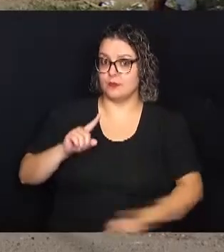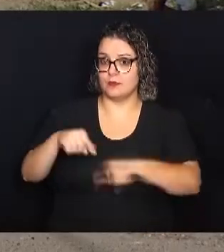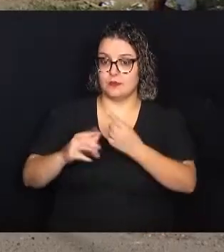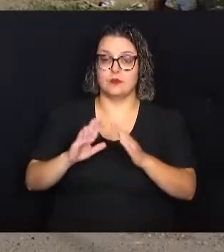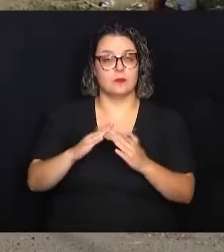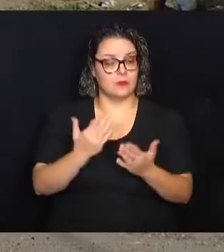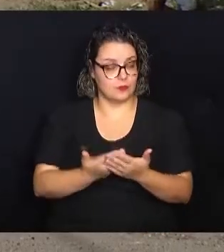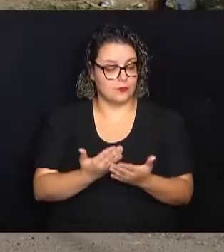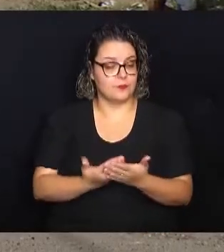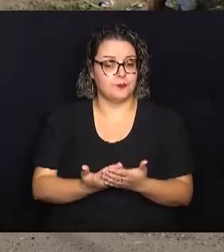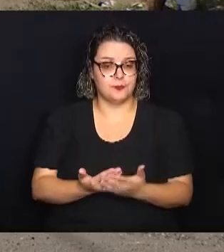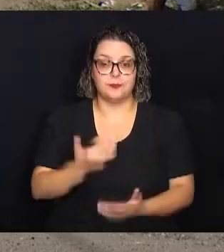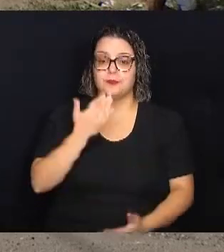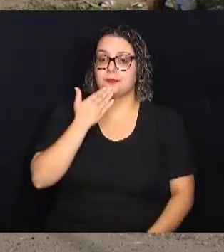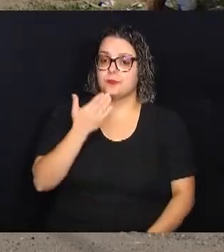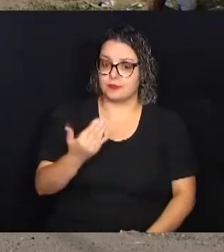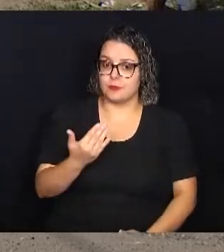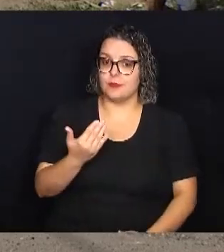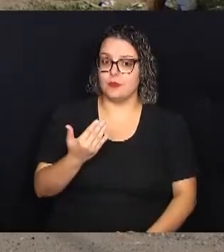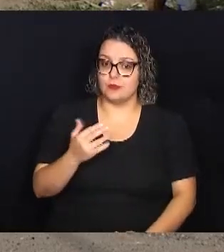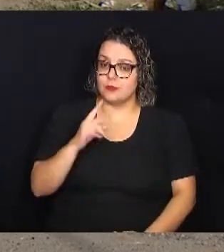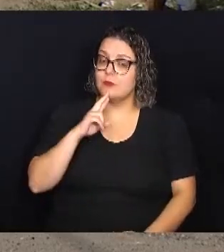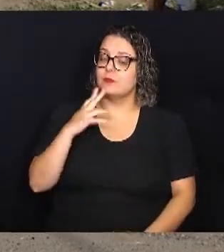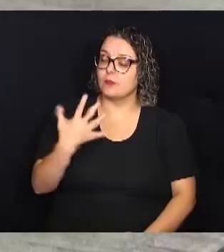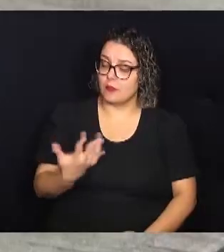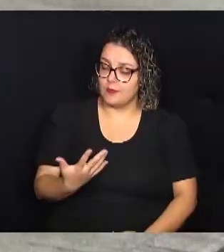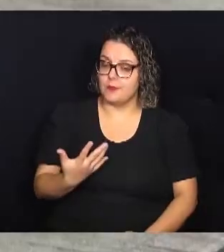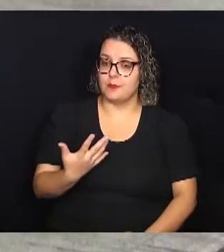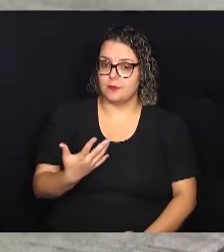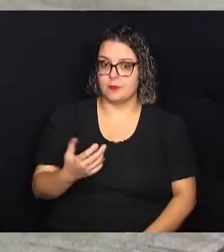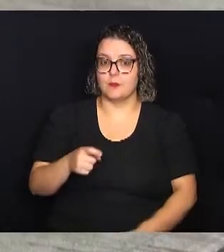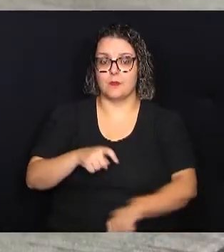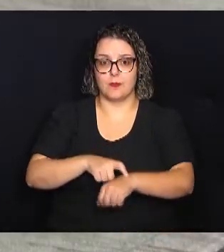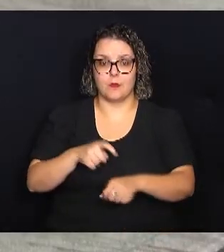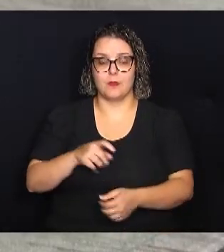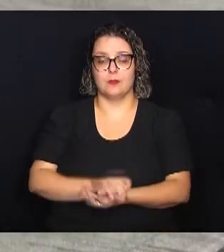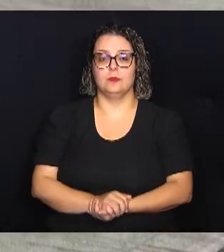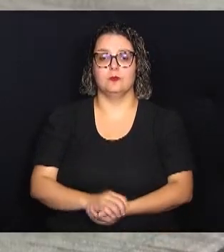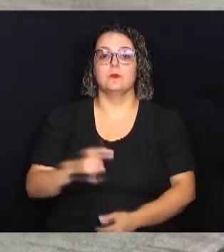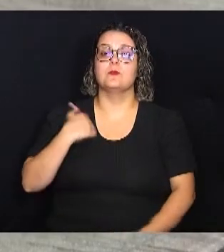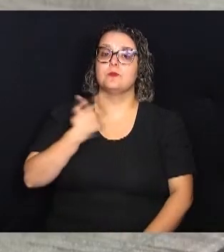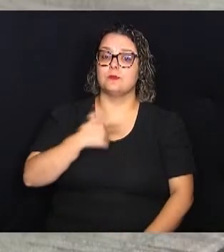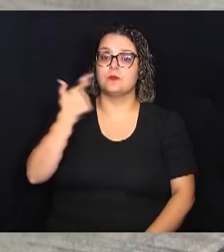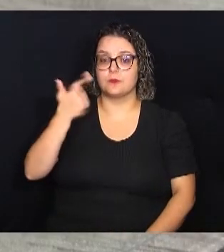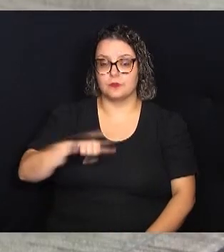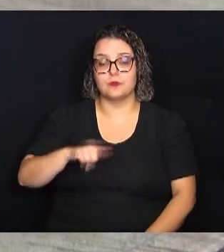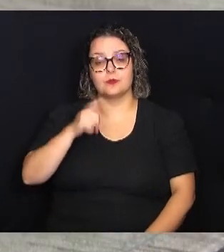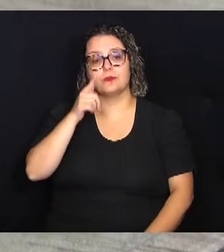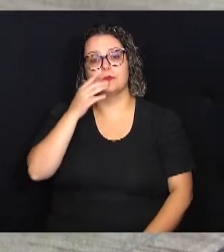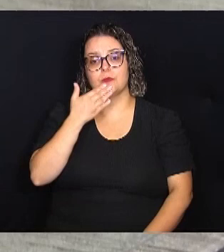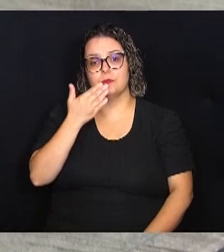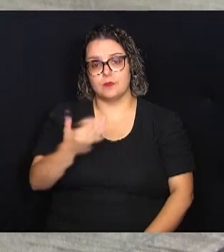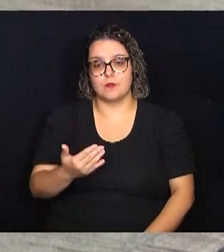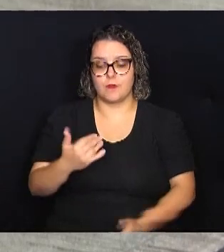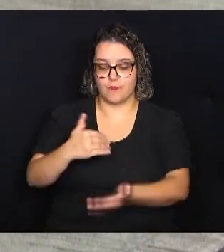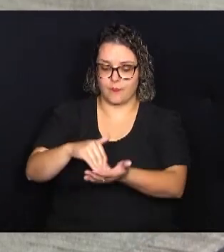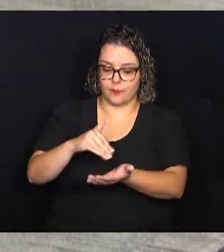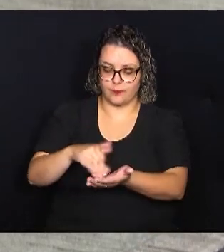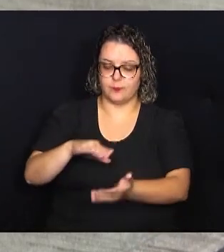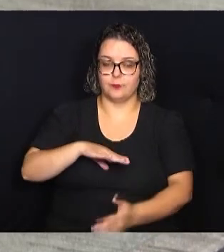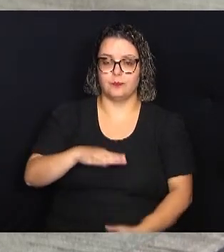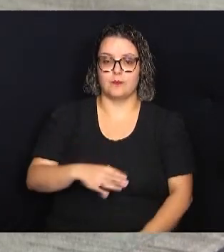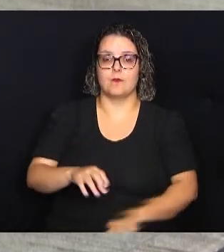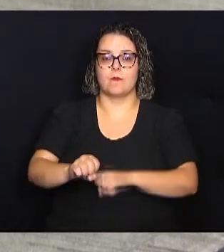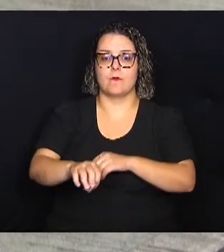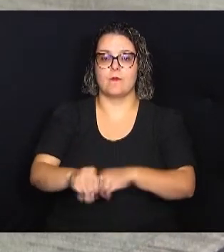por isso solicita uma solução para a situação. Vamos continuar pedindo ao secretário municipal de educação, a toda a equipe,